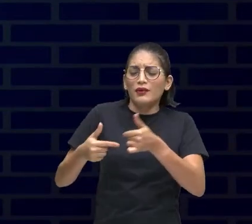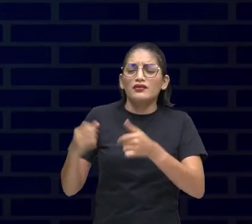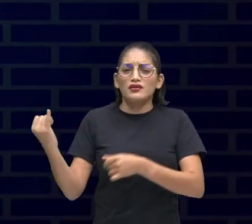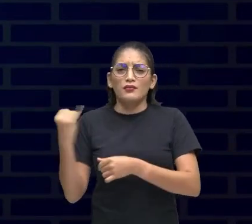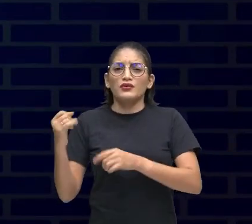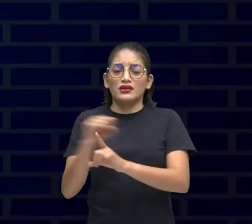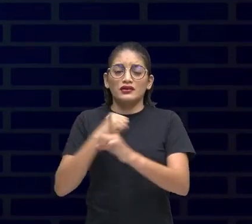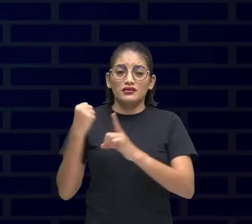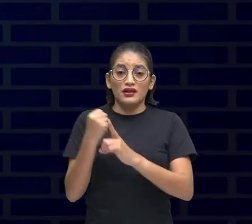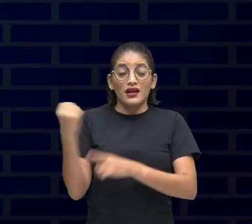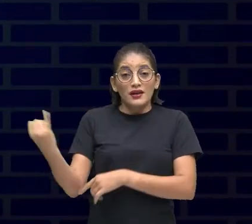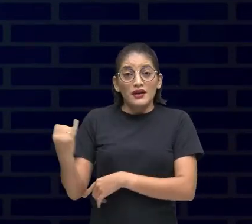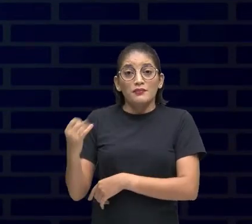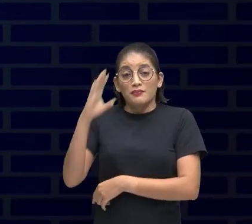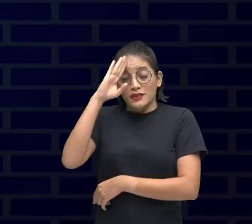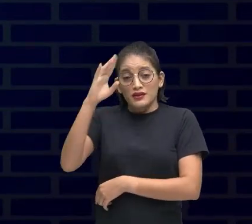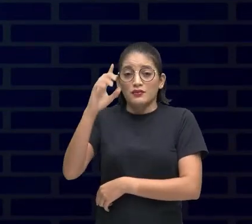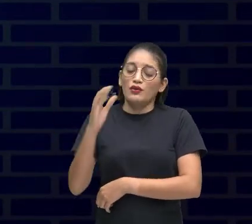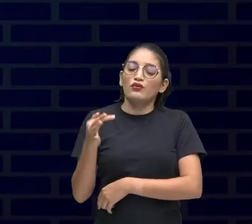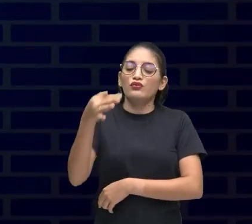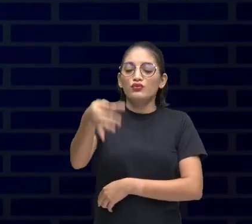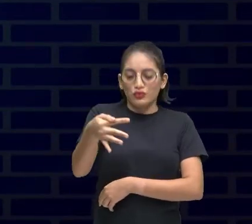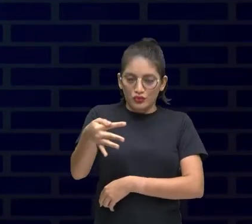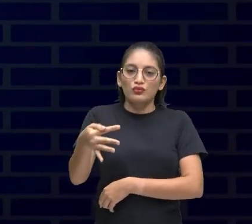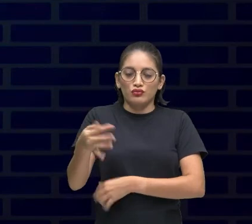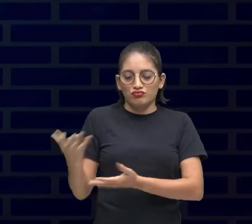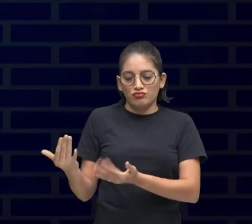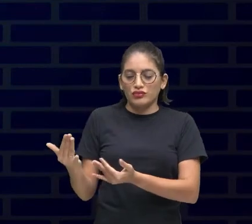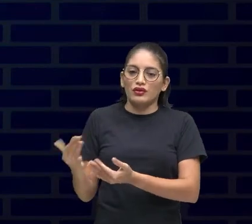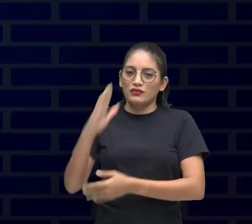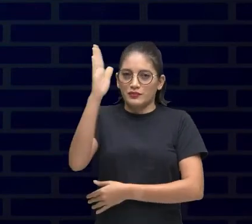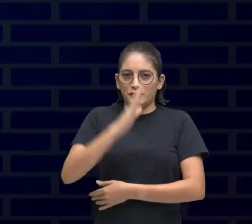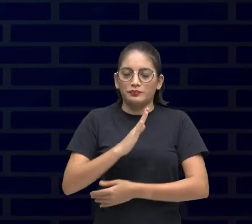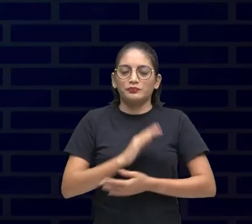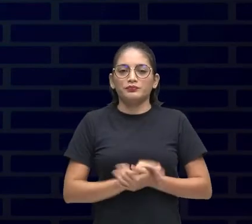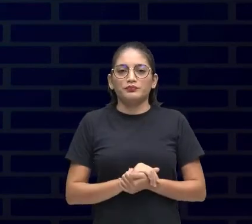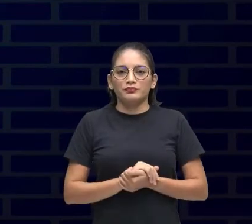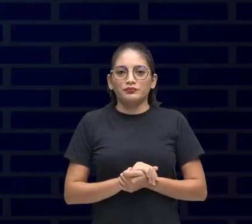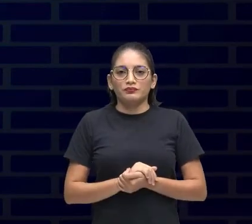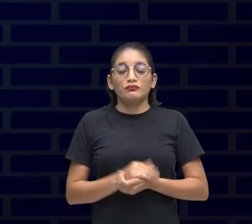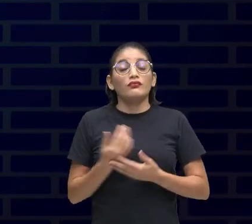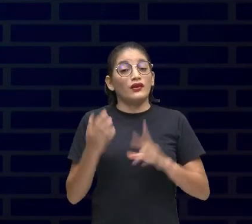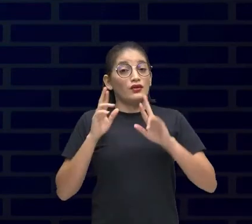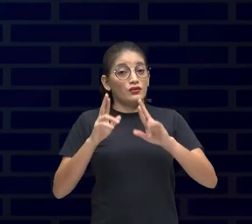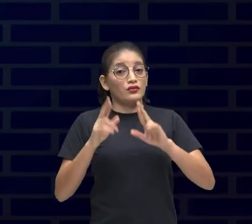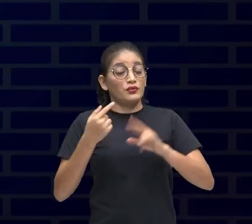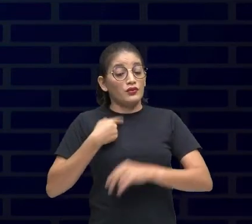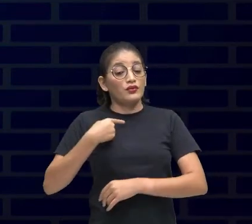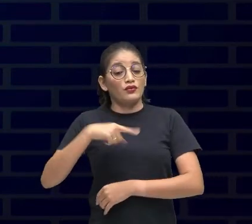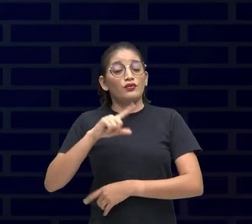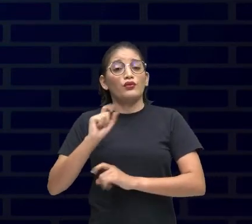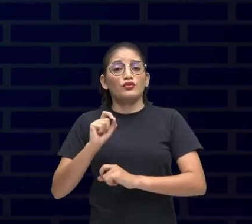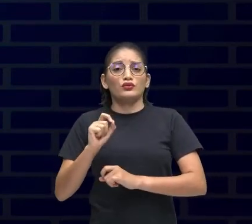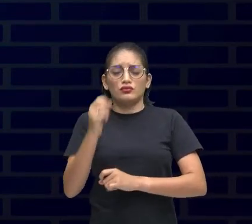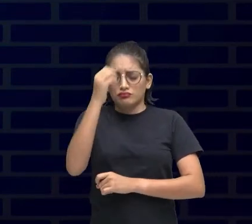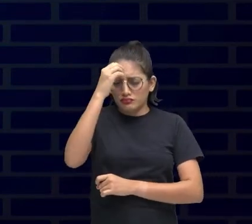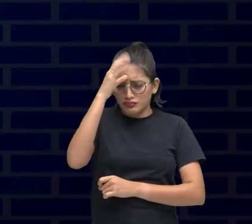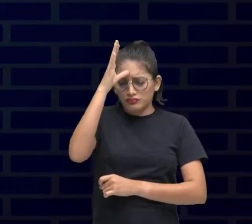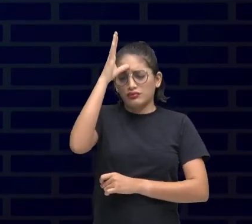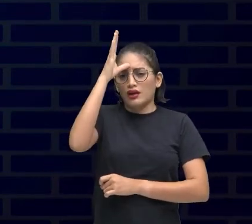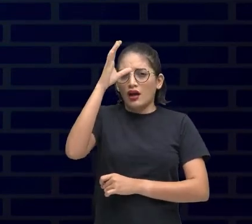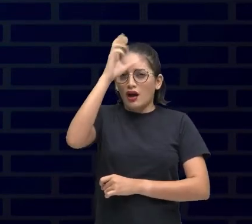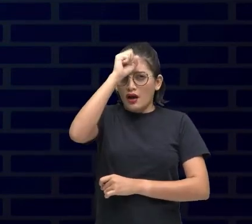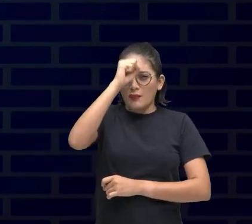Principalmente na formação dos futuros jovens brasileiros Pois espero e vou levar todo o aprendizado que